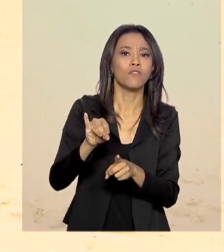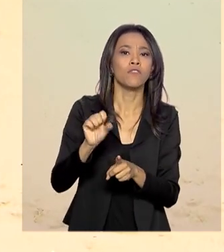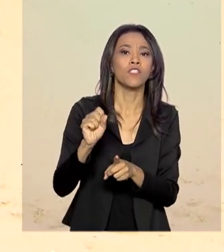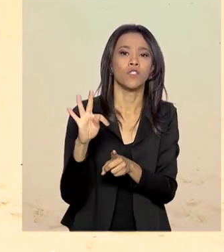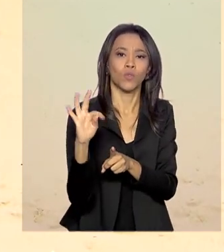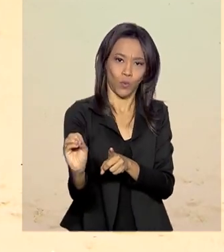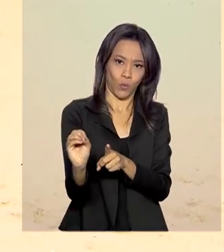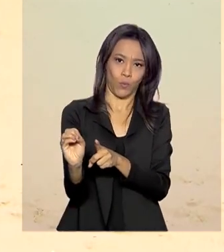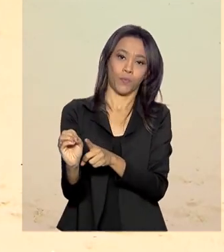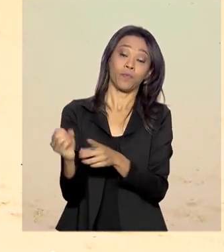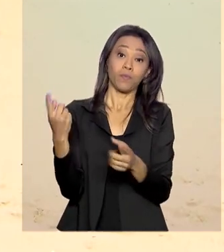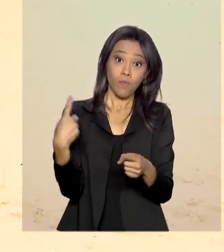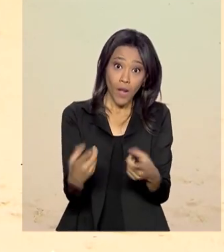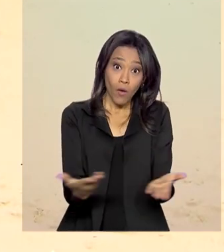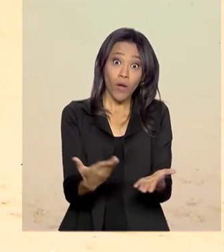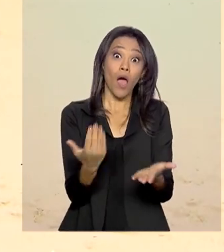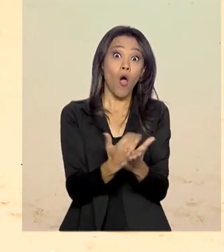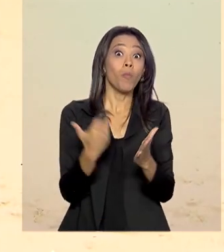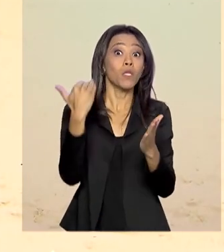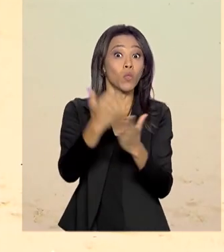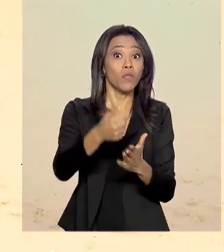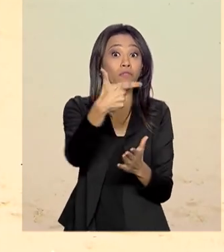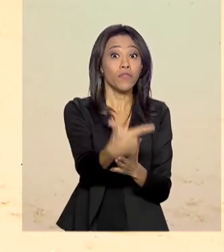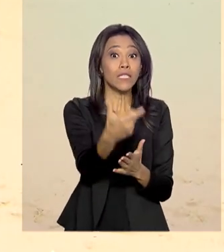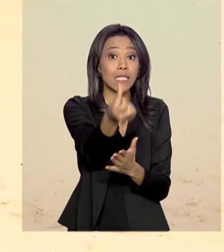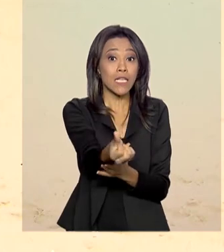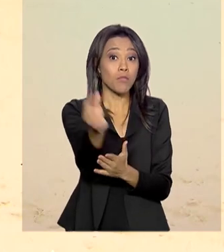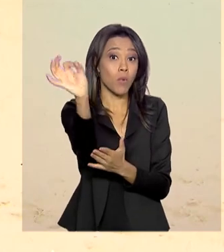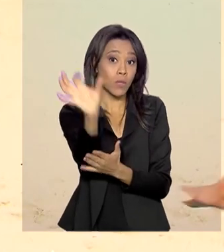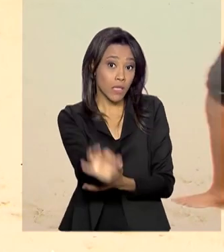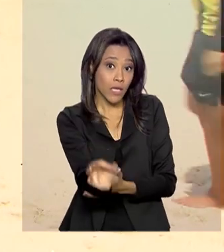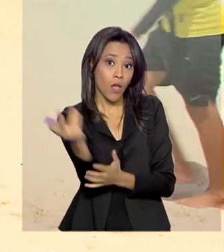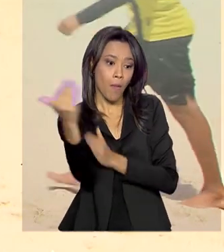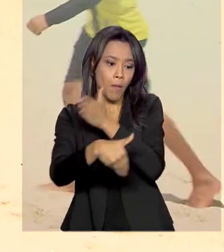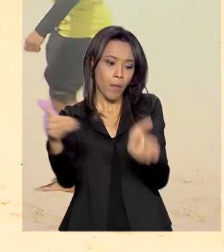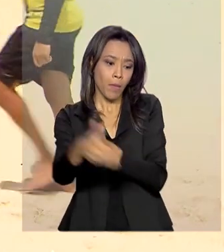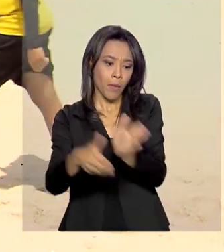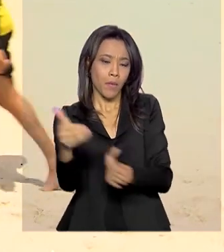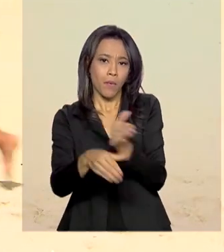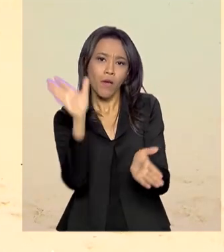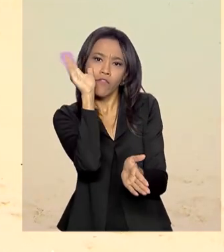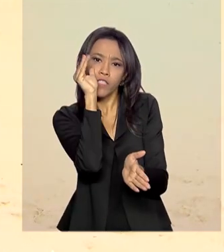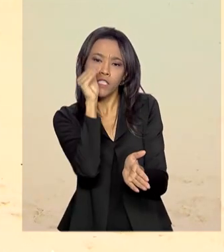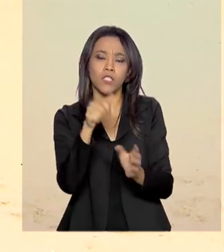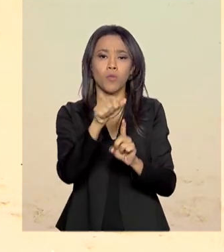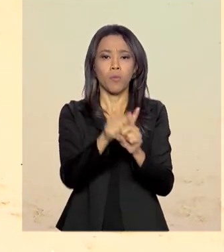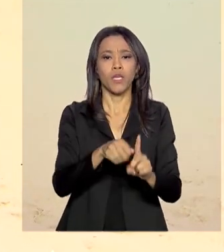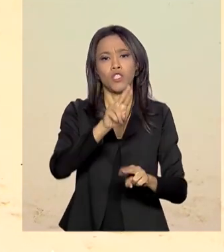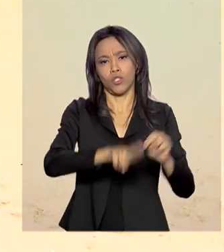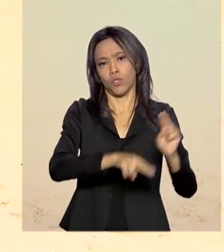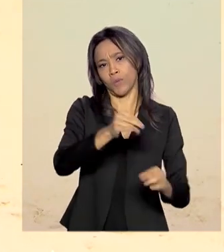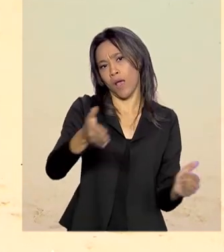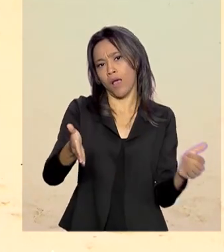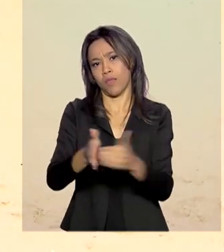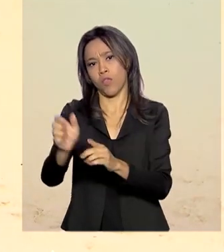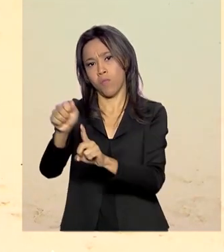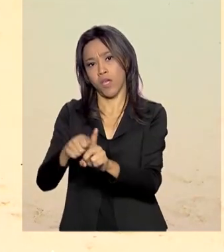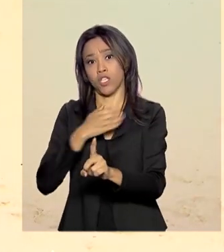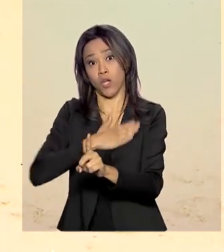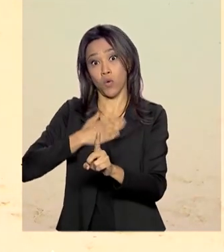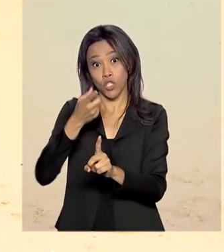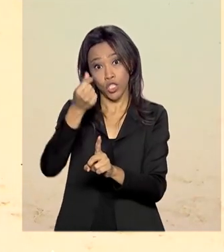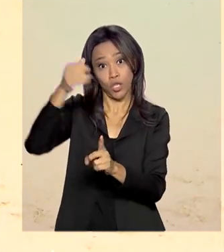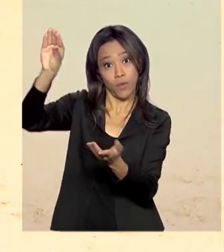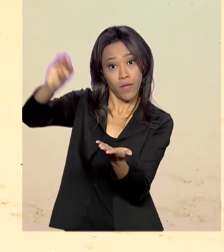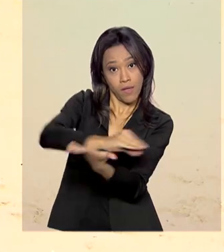a liberação dos vistos aumentou em 26% as visitas de norte-americanos ao Brasil nos meses de junho a agosto. Dinheiro que entra e